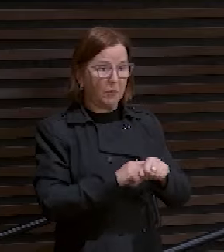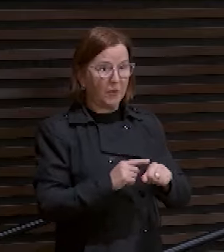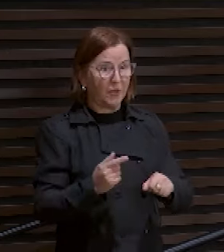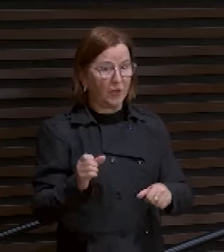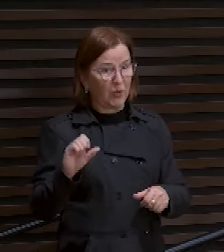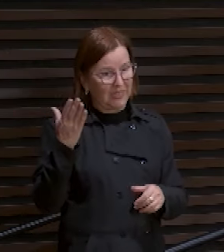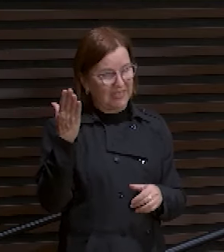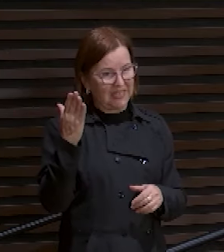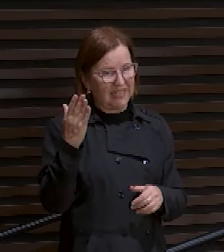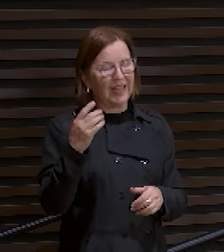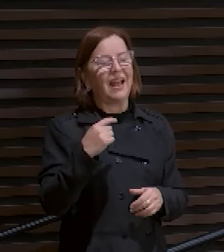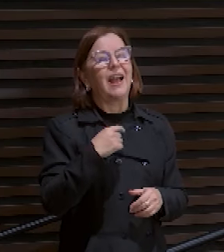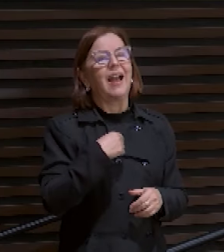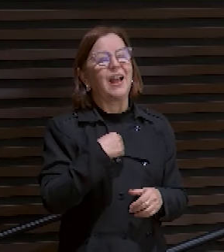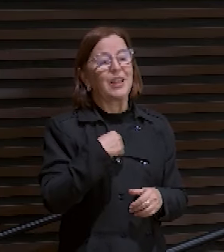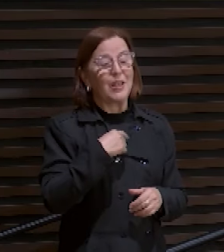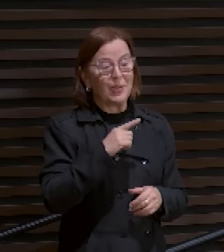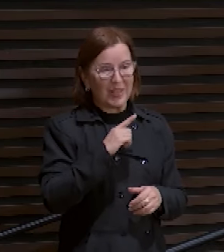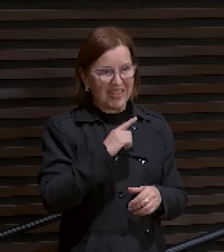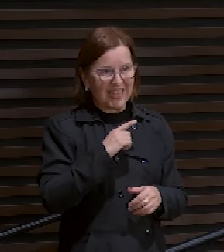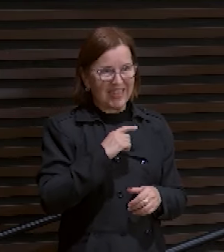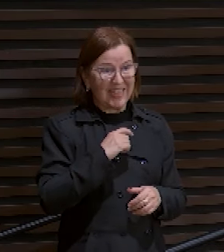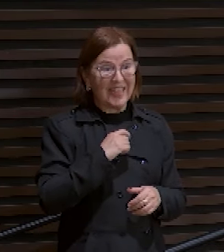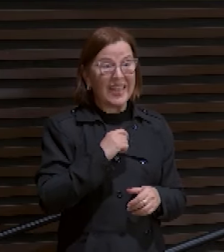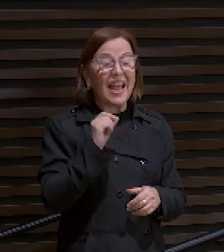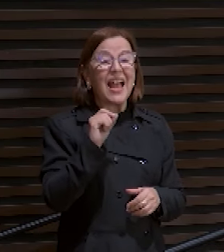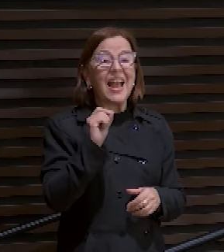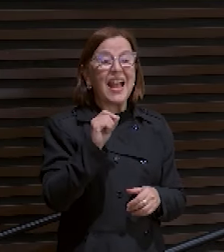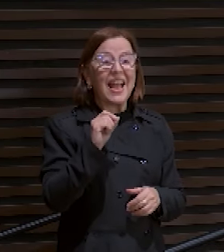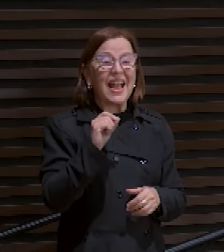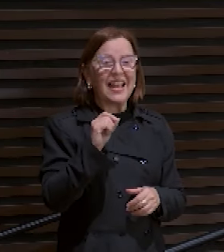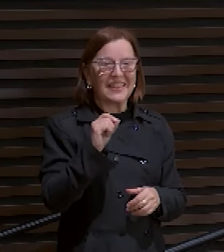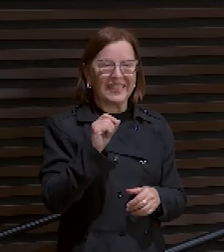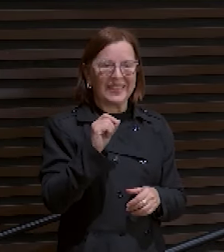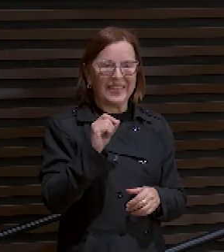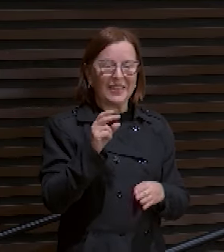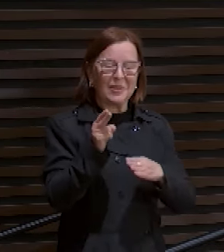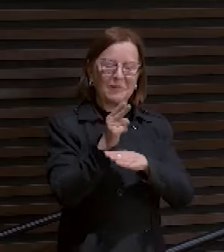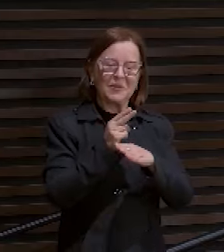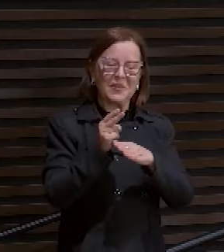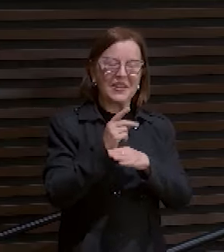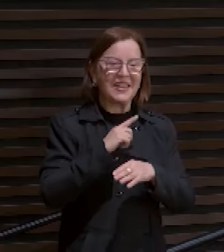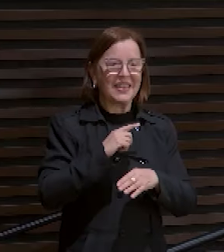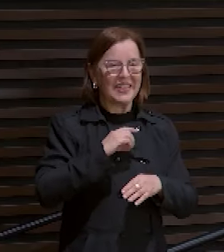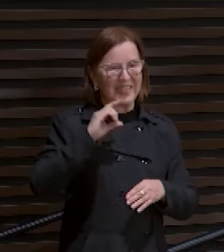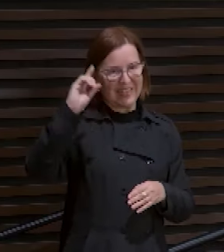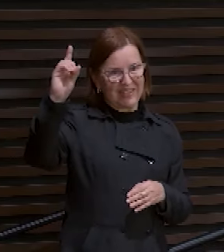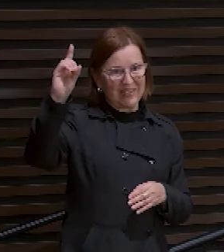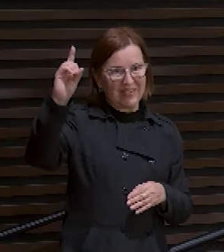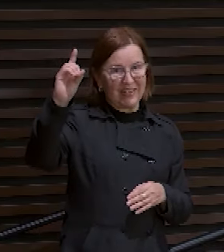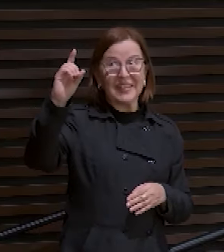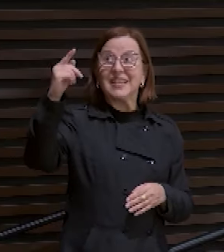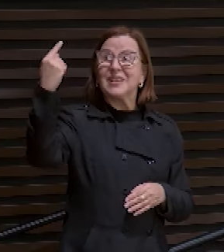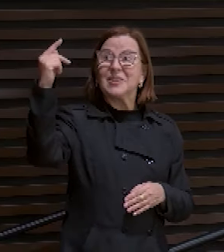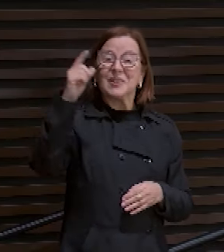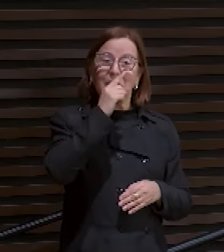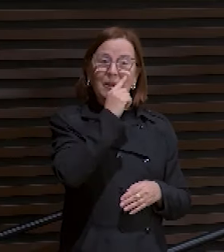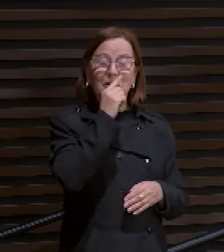eu tenho a quem socorrer. Eu tenho um Deus, tenho que os olhos dele estão, sabe como?